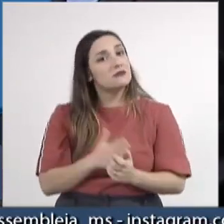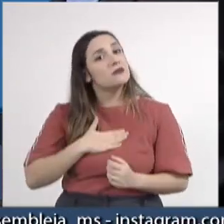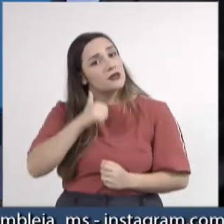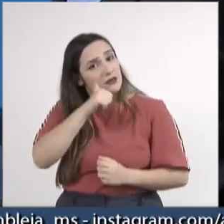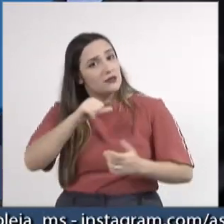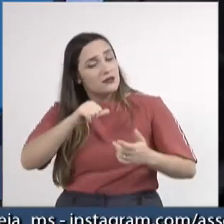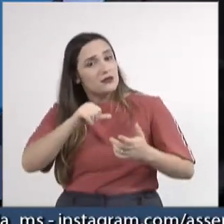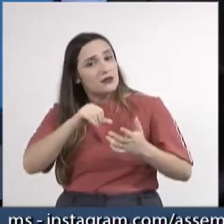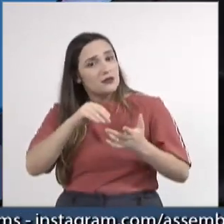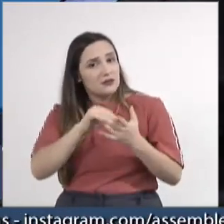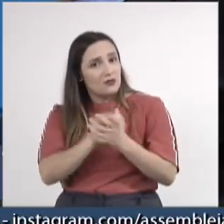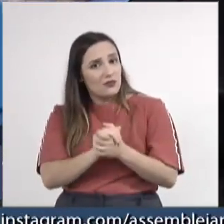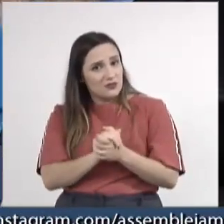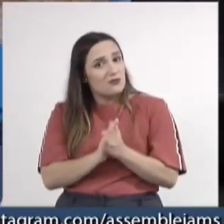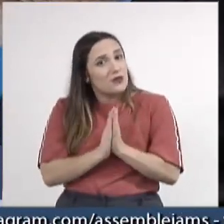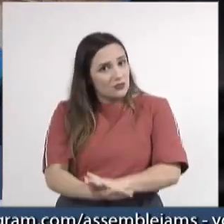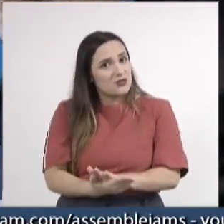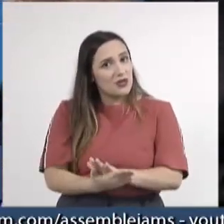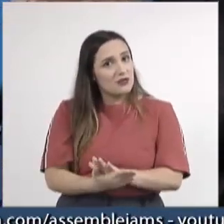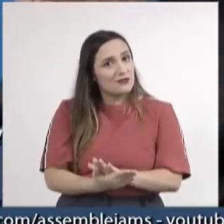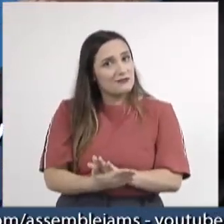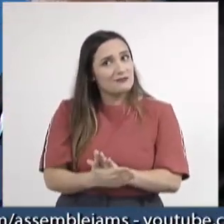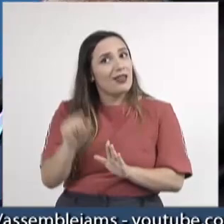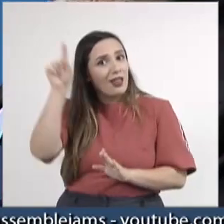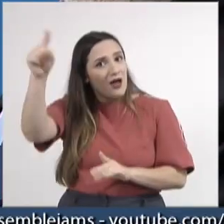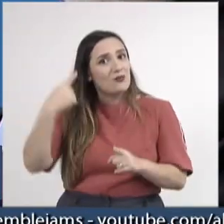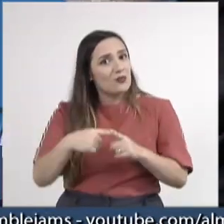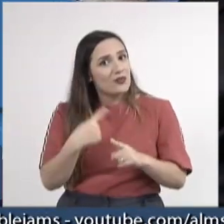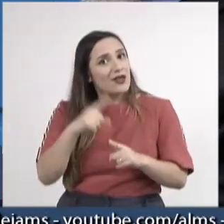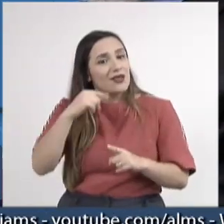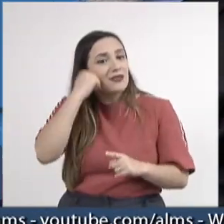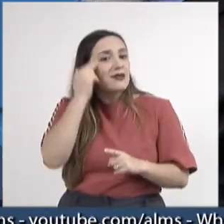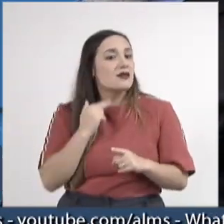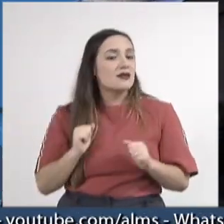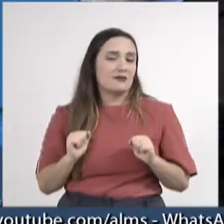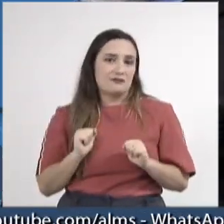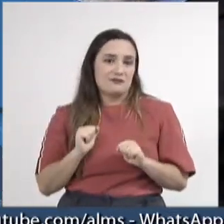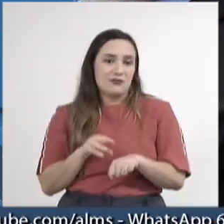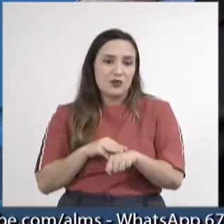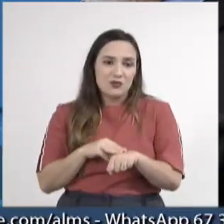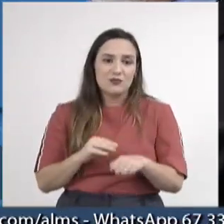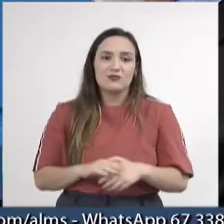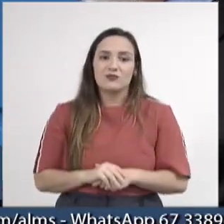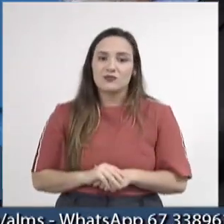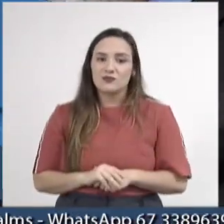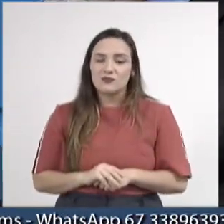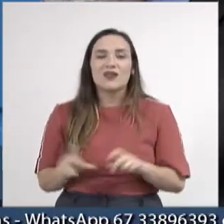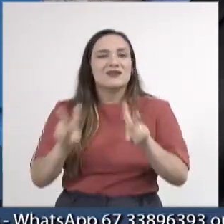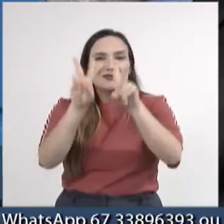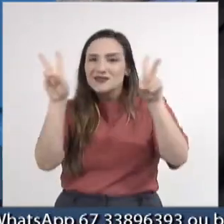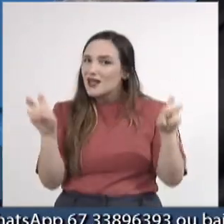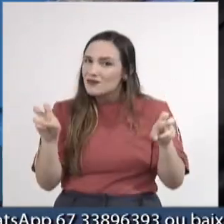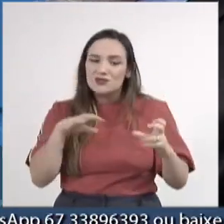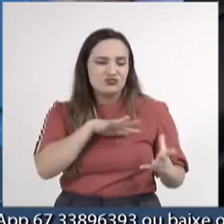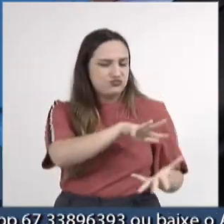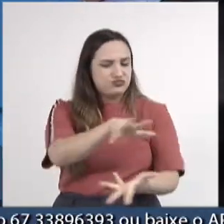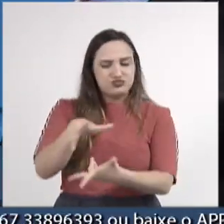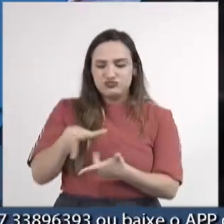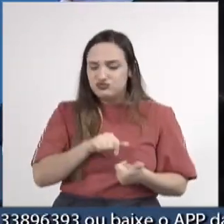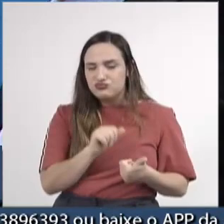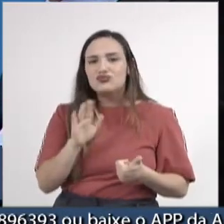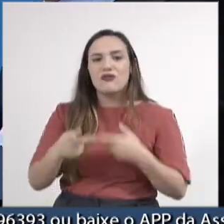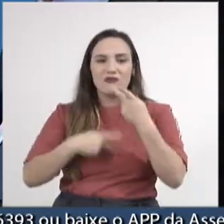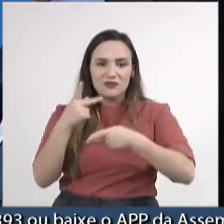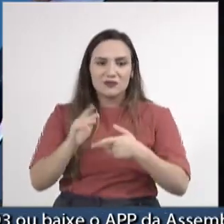na Rússia, porque ela é negra, porque ela é morena. então é um assunto mundial e eu quero aqui dizer que